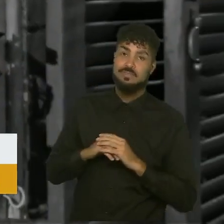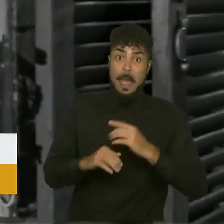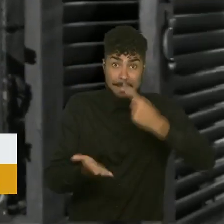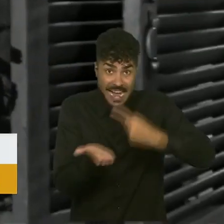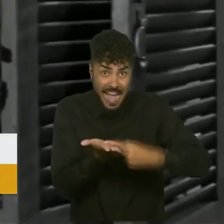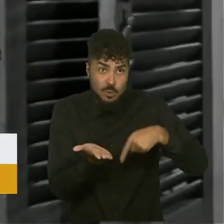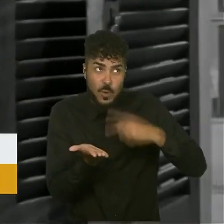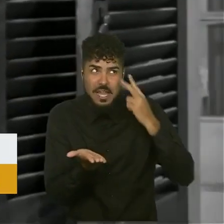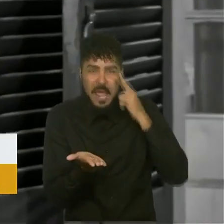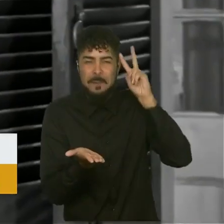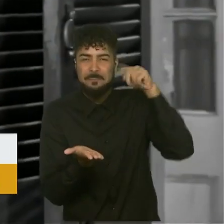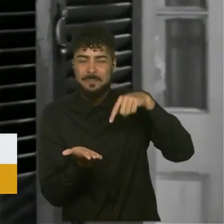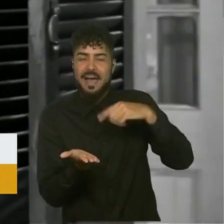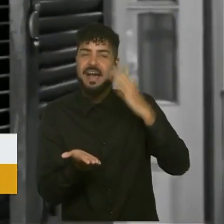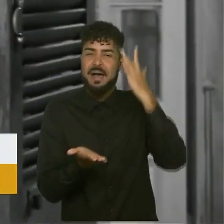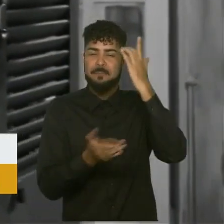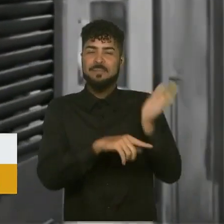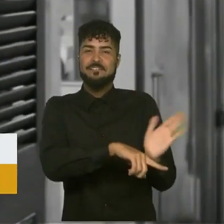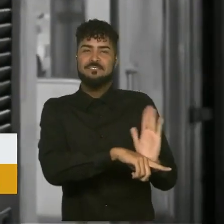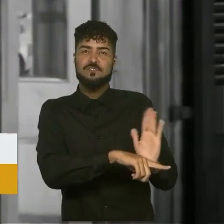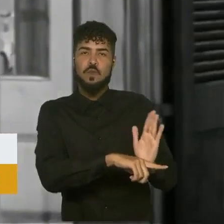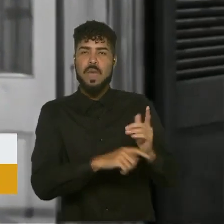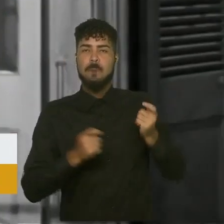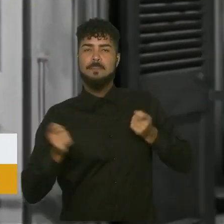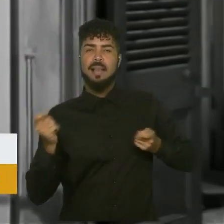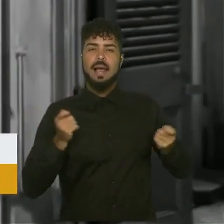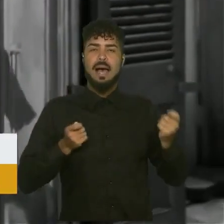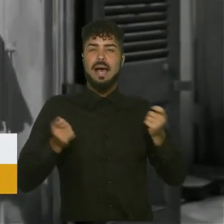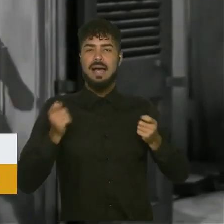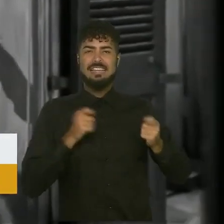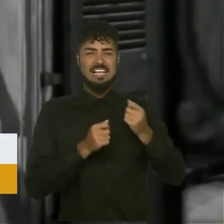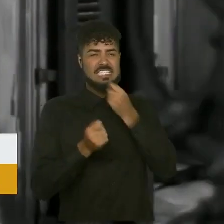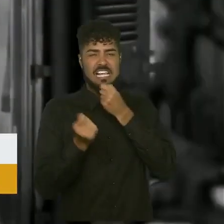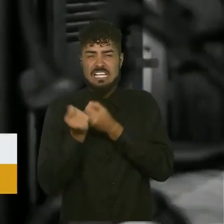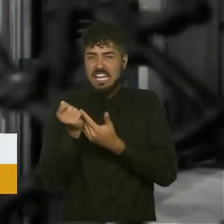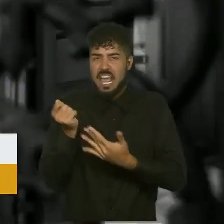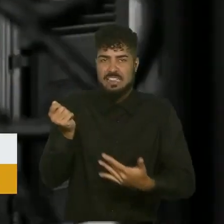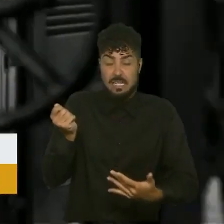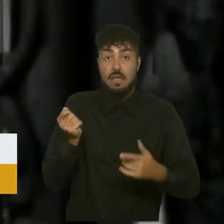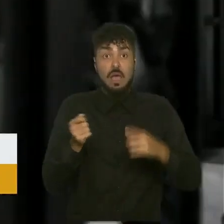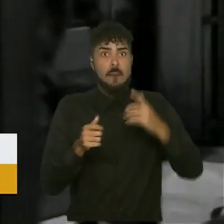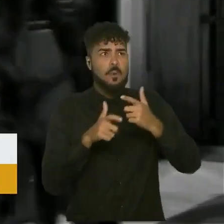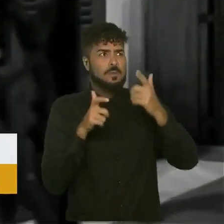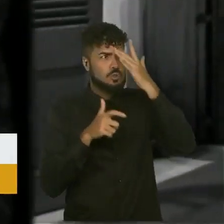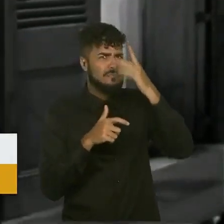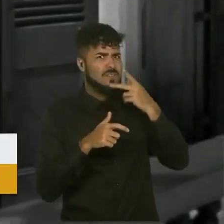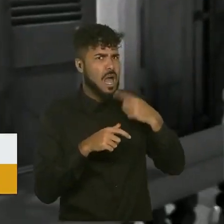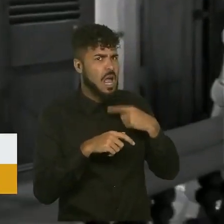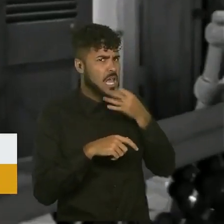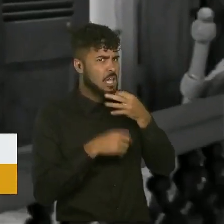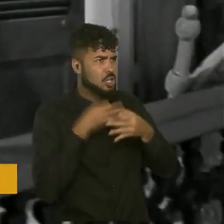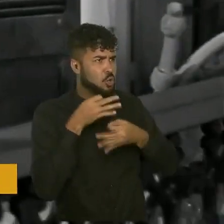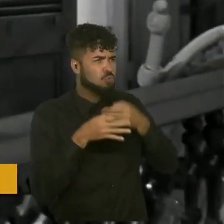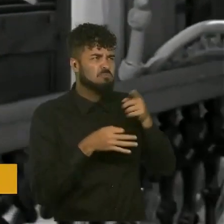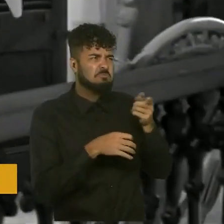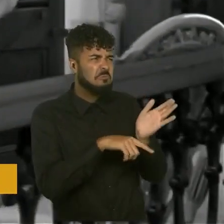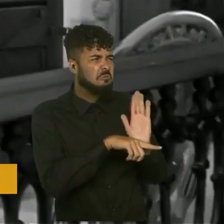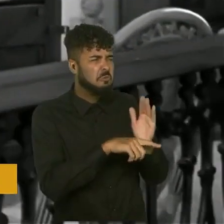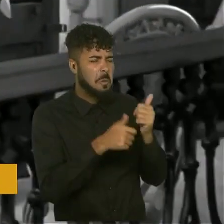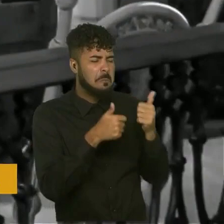exibido amanhã o filme Balada Sangrenta, considerado por críticos como um dos melhores de Elvis Presley.